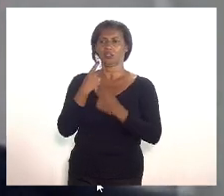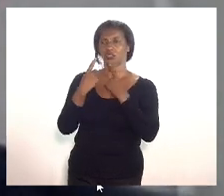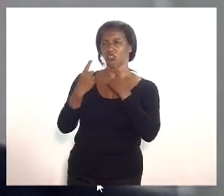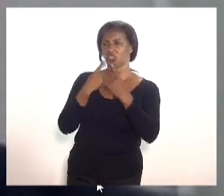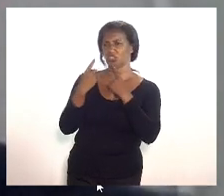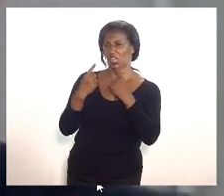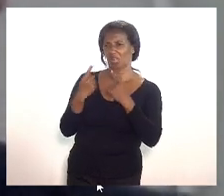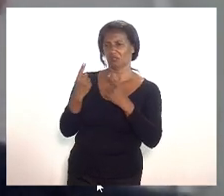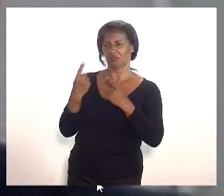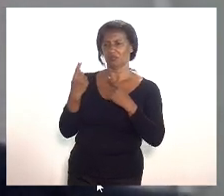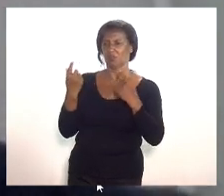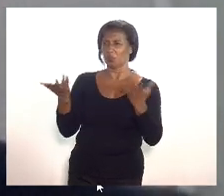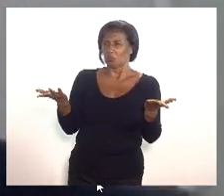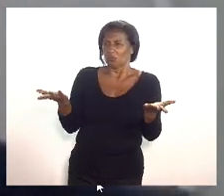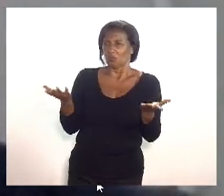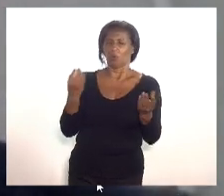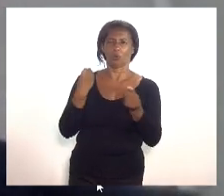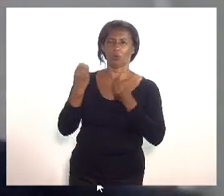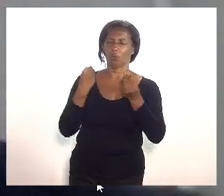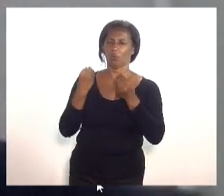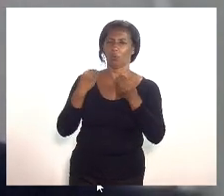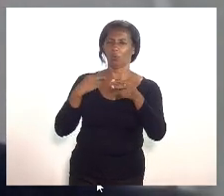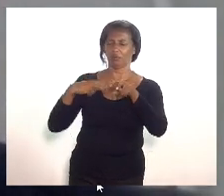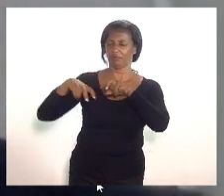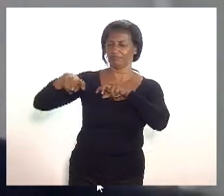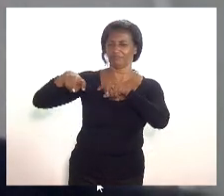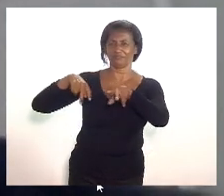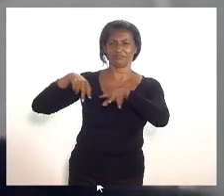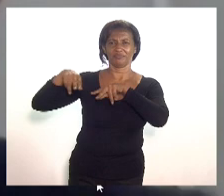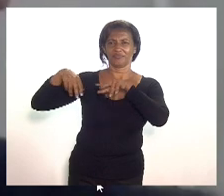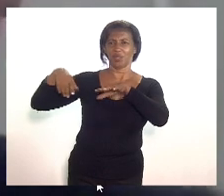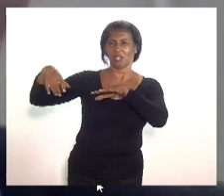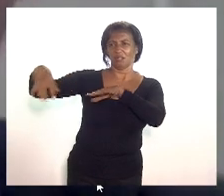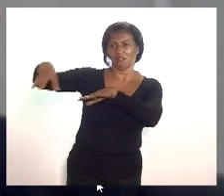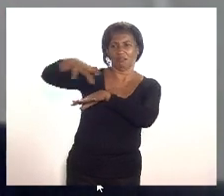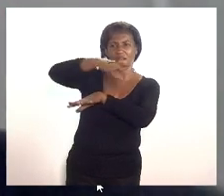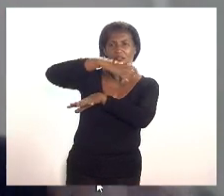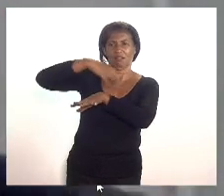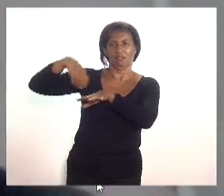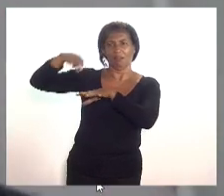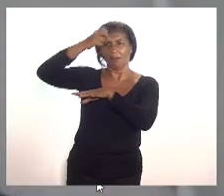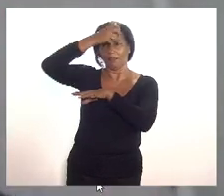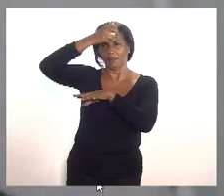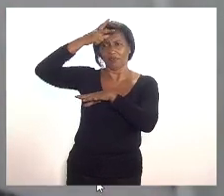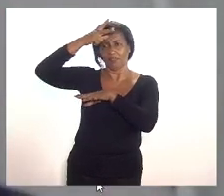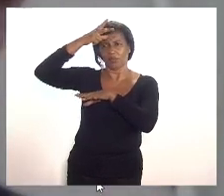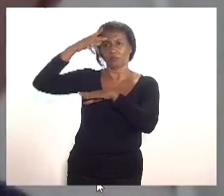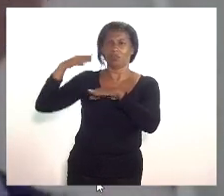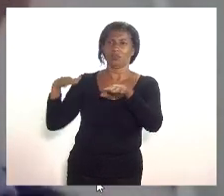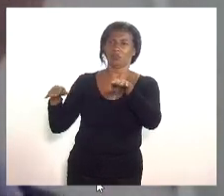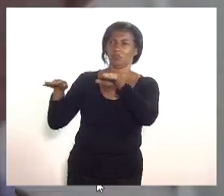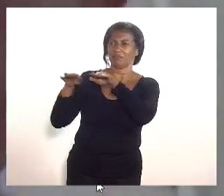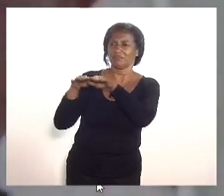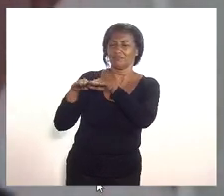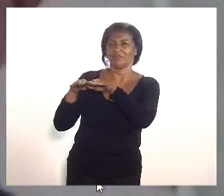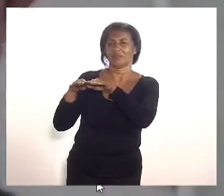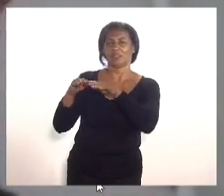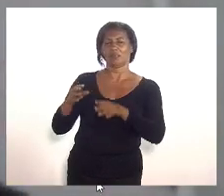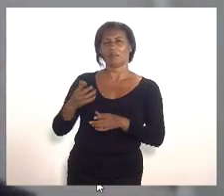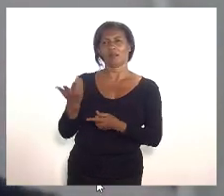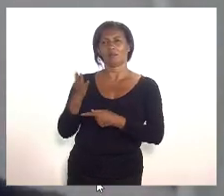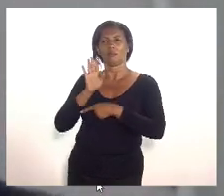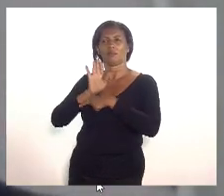e não ter capacidade de articulação com os municípios do seu entorno em busca de solução para a preservação das vidas das pessoas